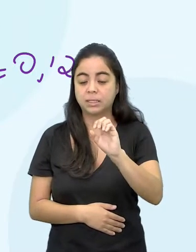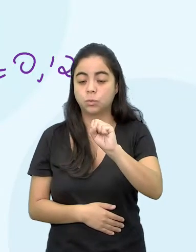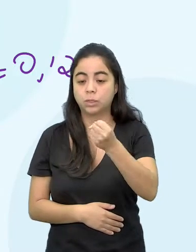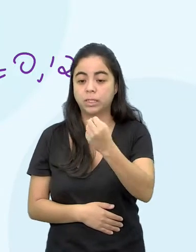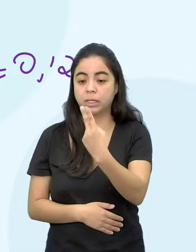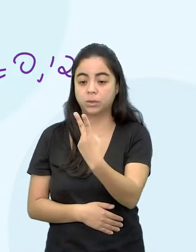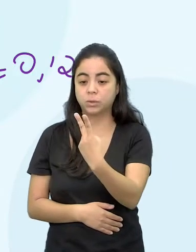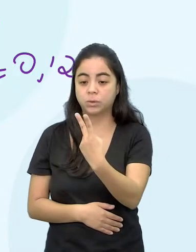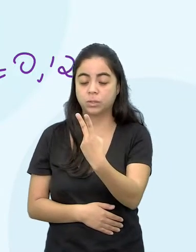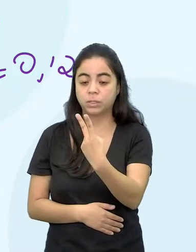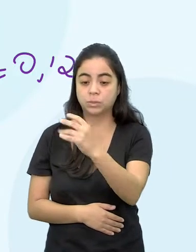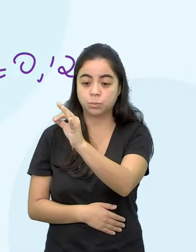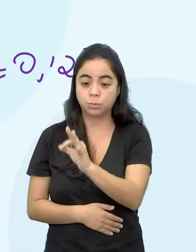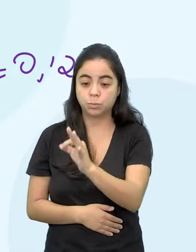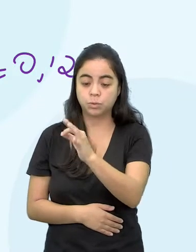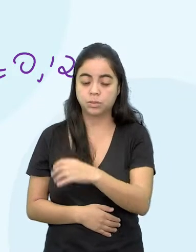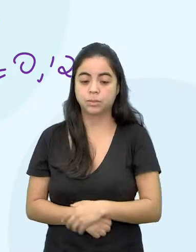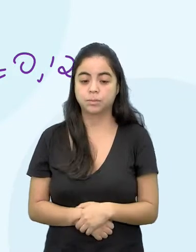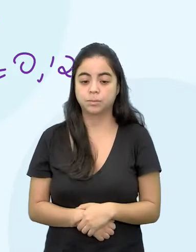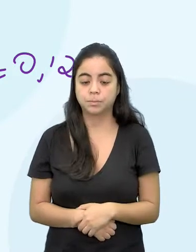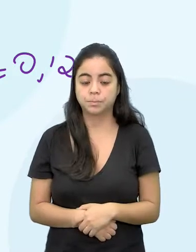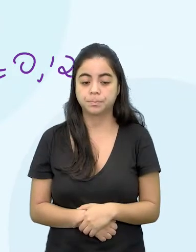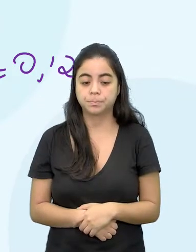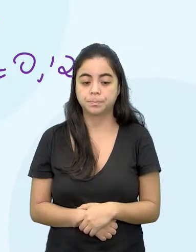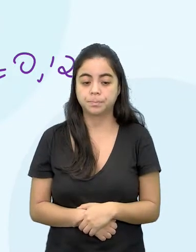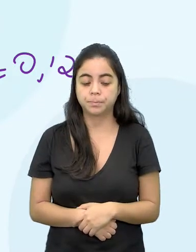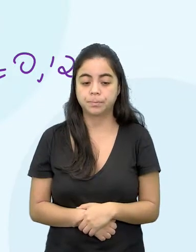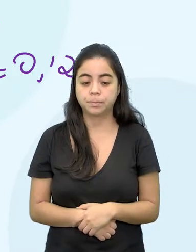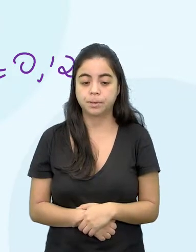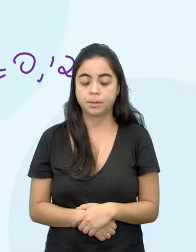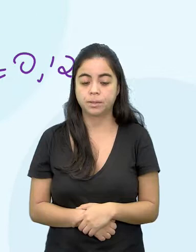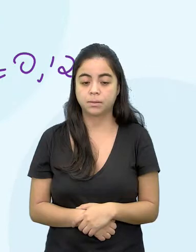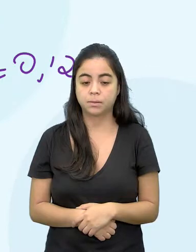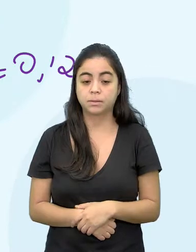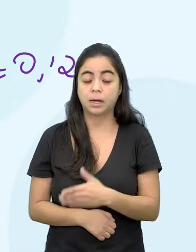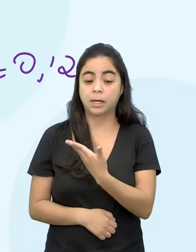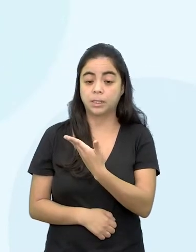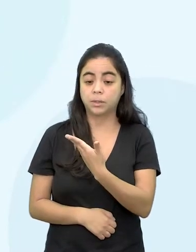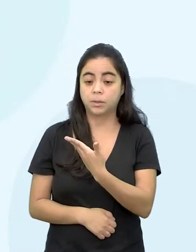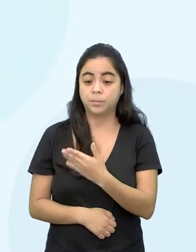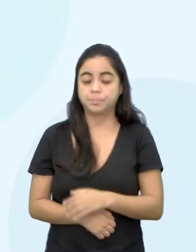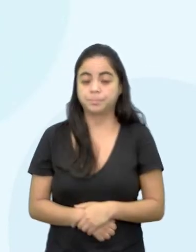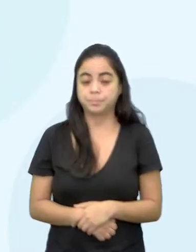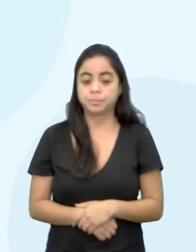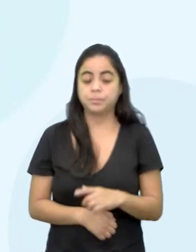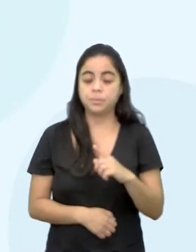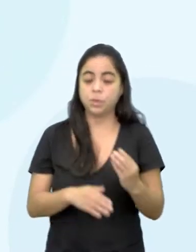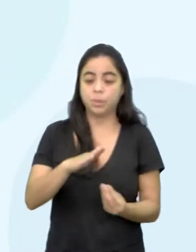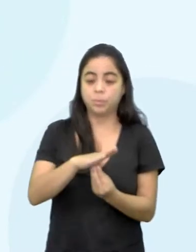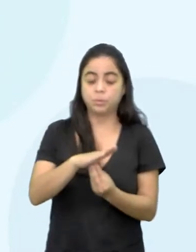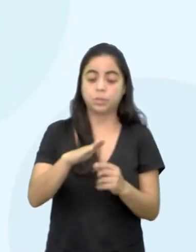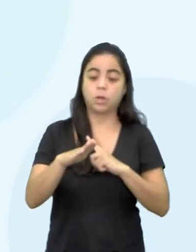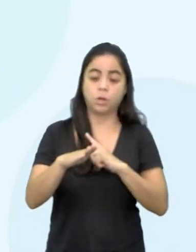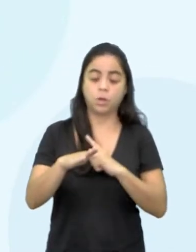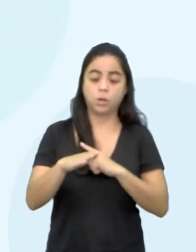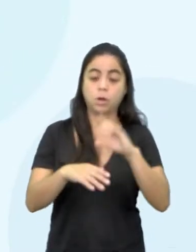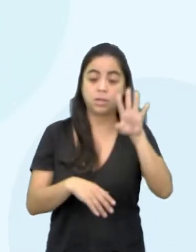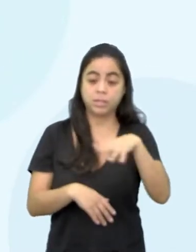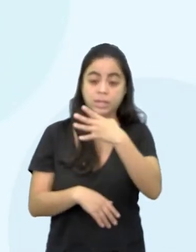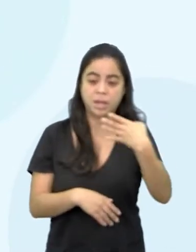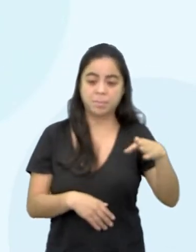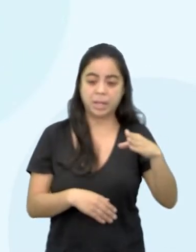0... 82%. E aí eu deixei aí a tabela, então no repositório vai ter uma tabela vazia pra vocês